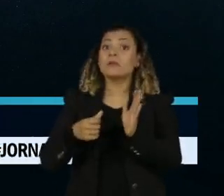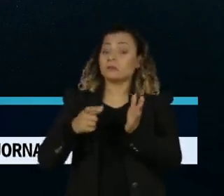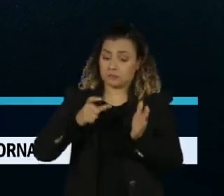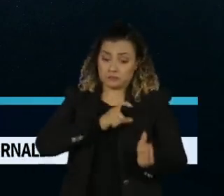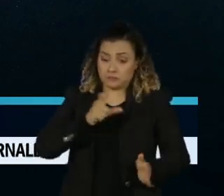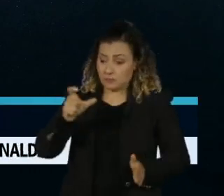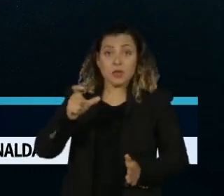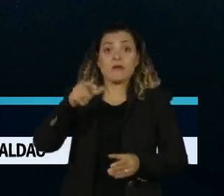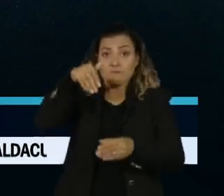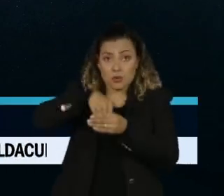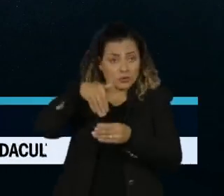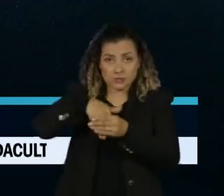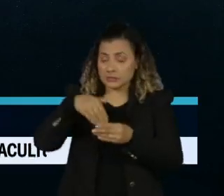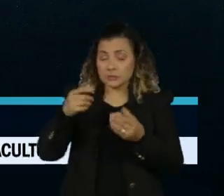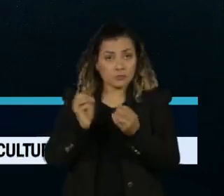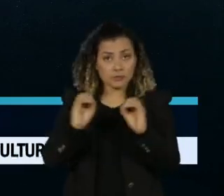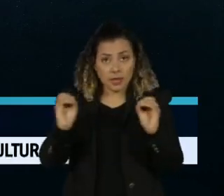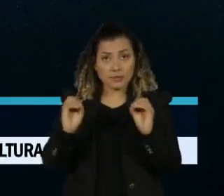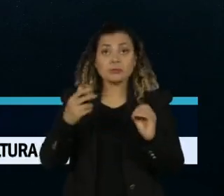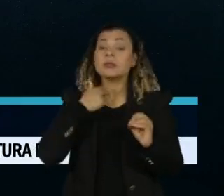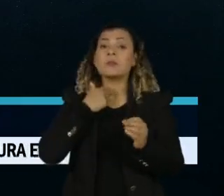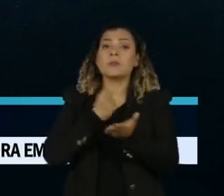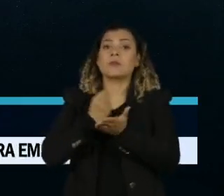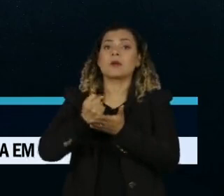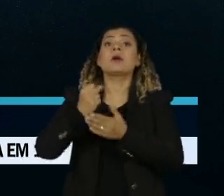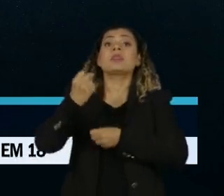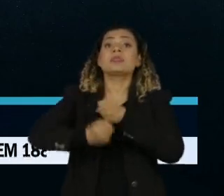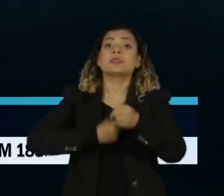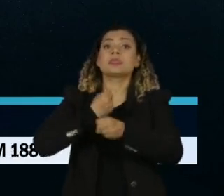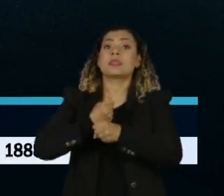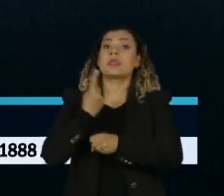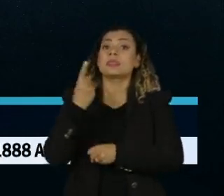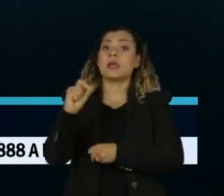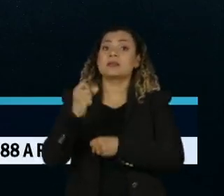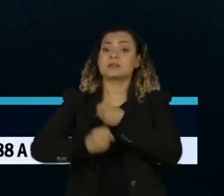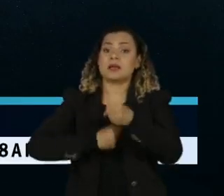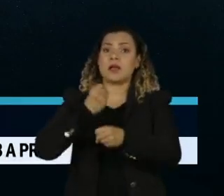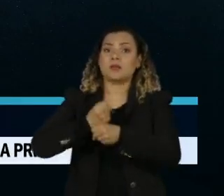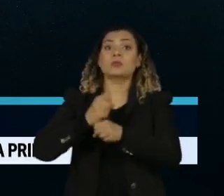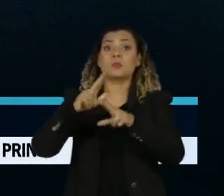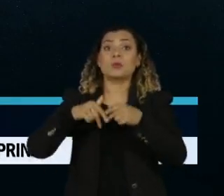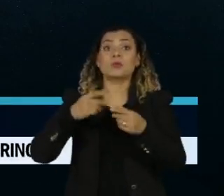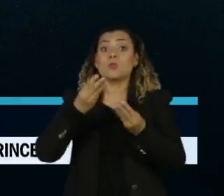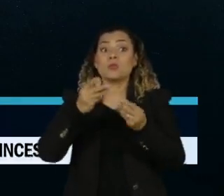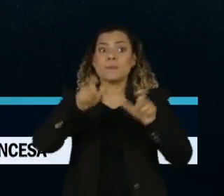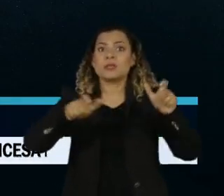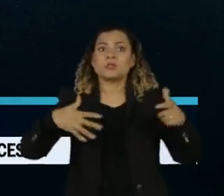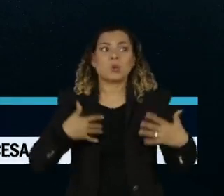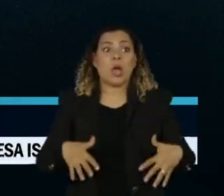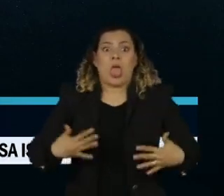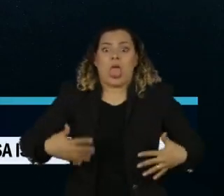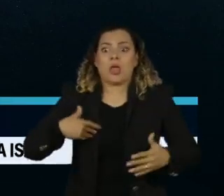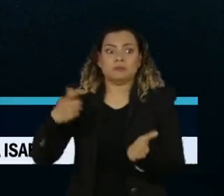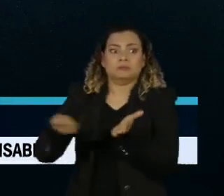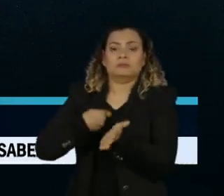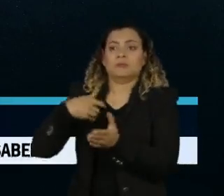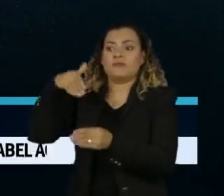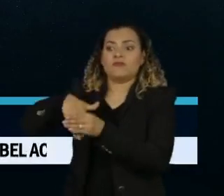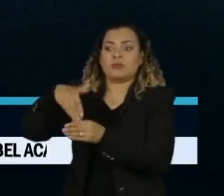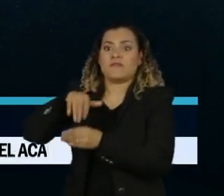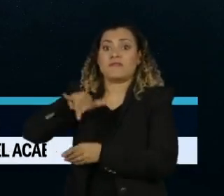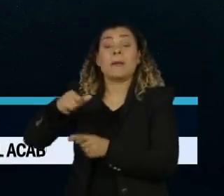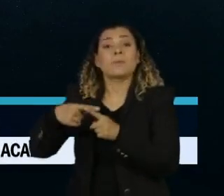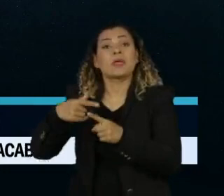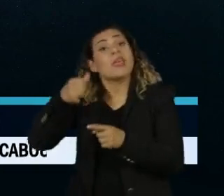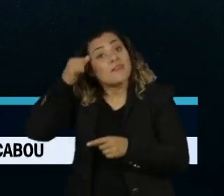eleitor, ele não pode renovar o passaporte por 10 anos. Então, acho que muita gente também correu por